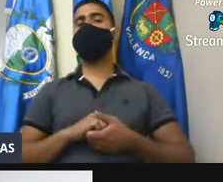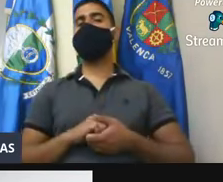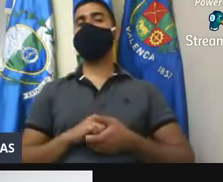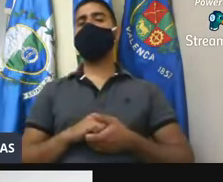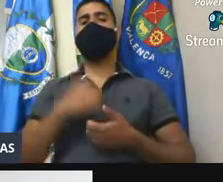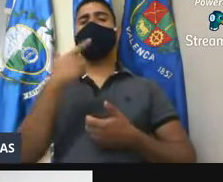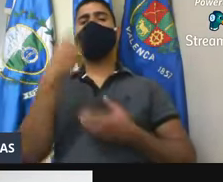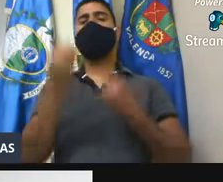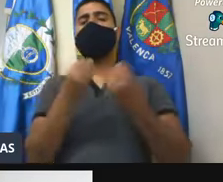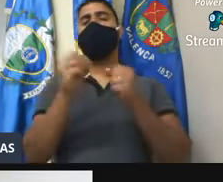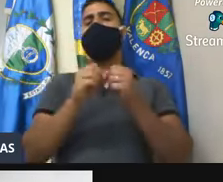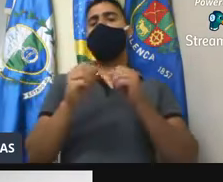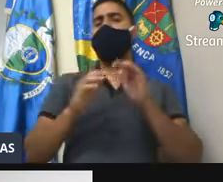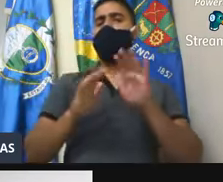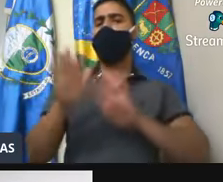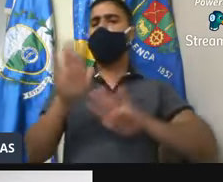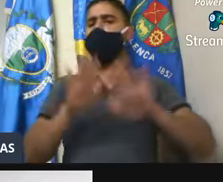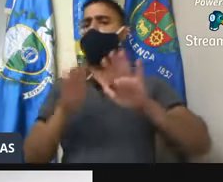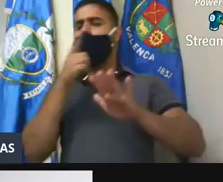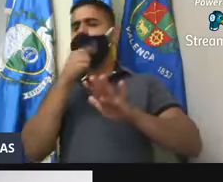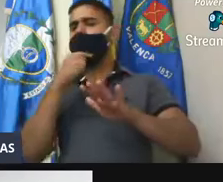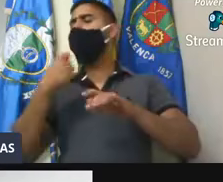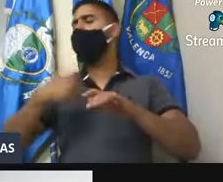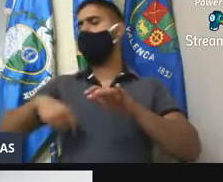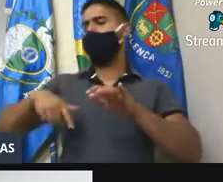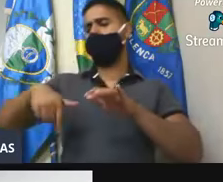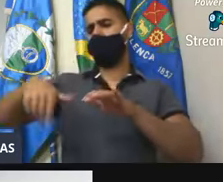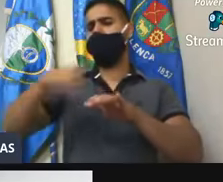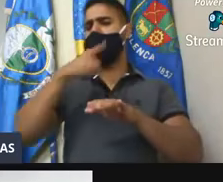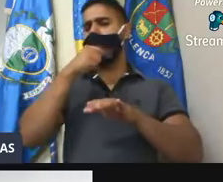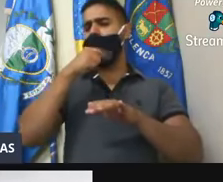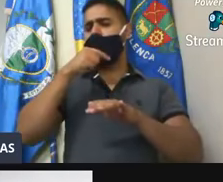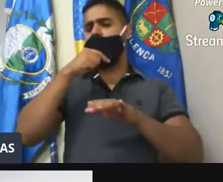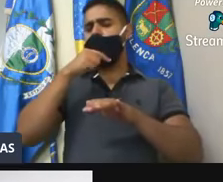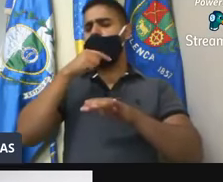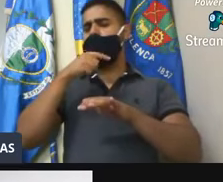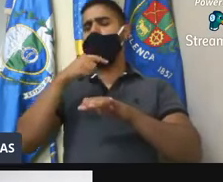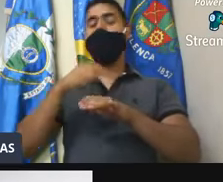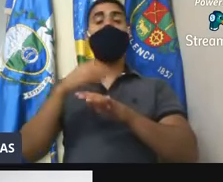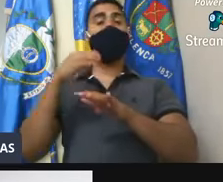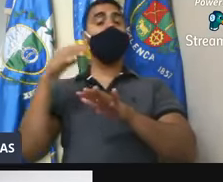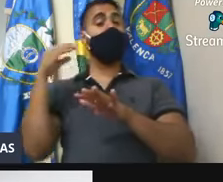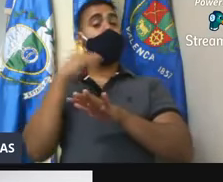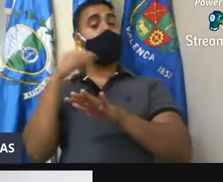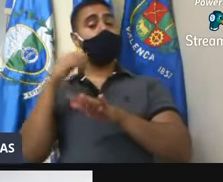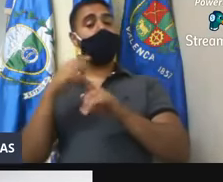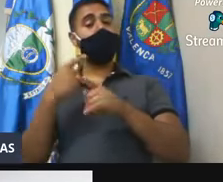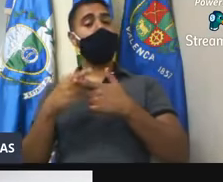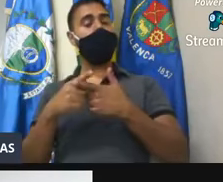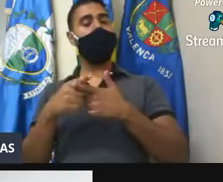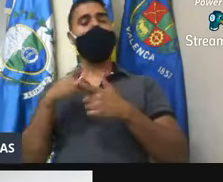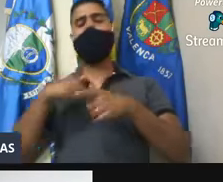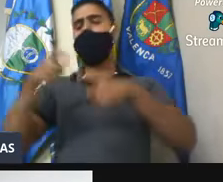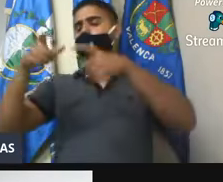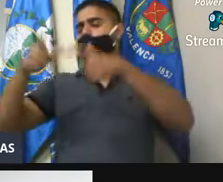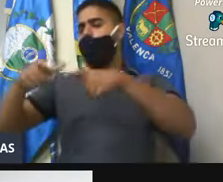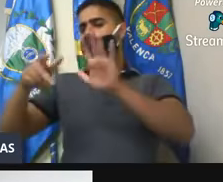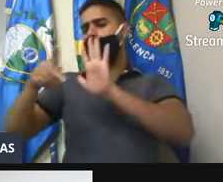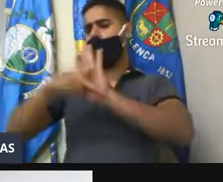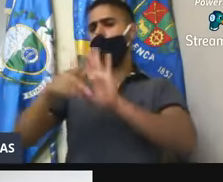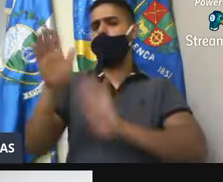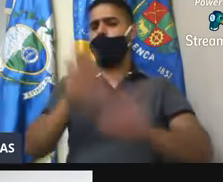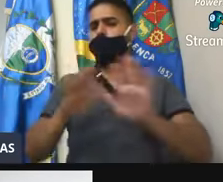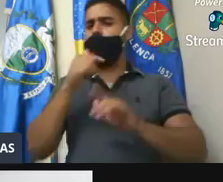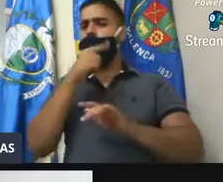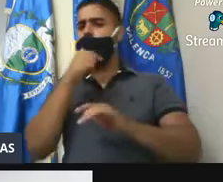dá para fazer o tratamento, então precisa coletar o restante do esgoto todo, urgente, já que a estação está lá, então é uma, é uma